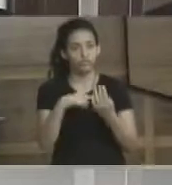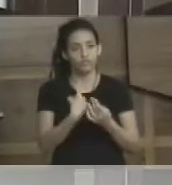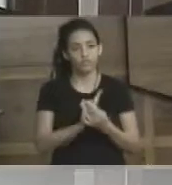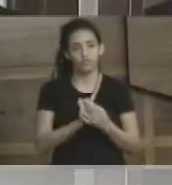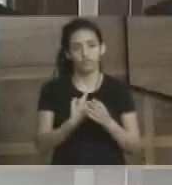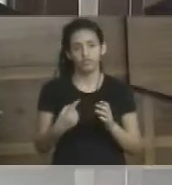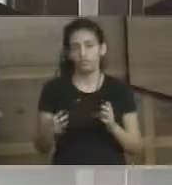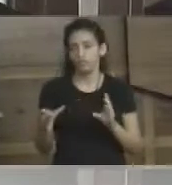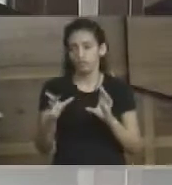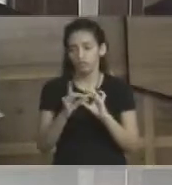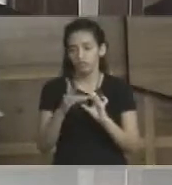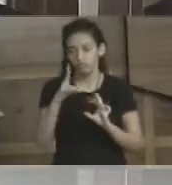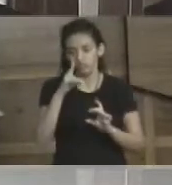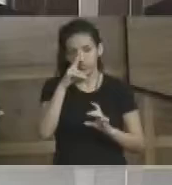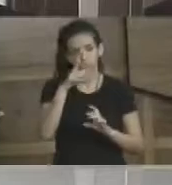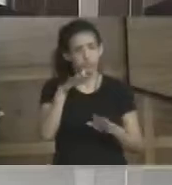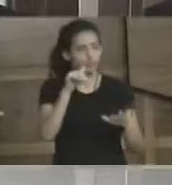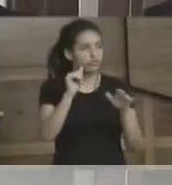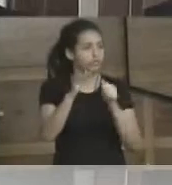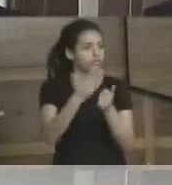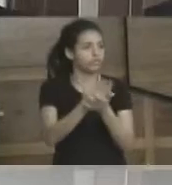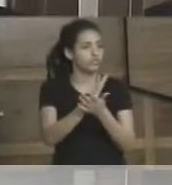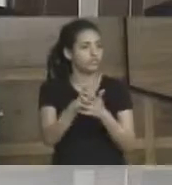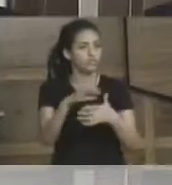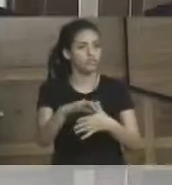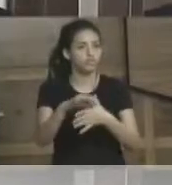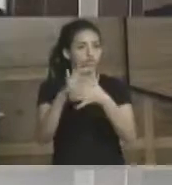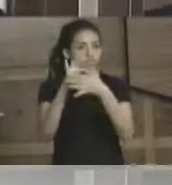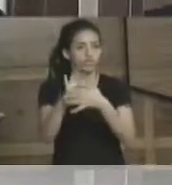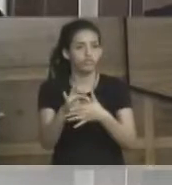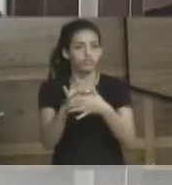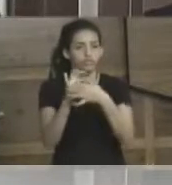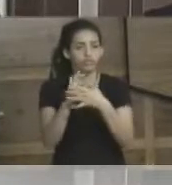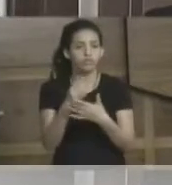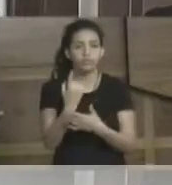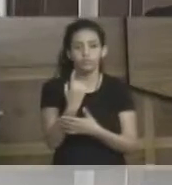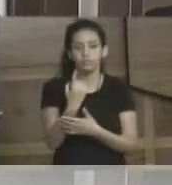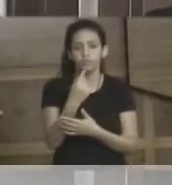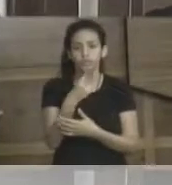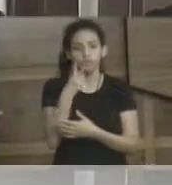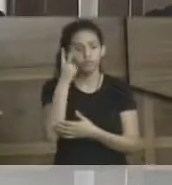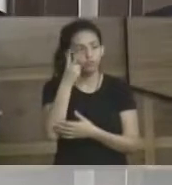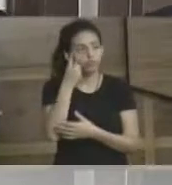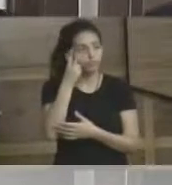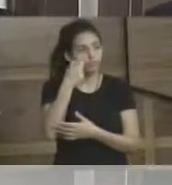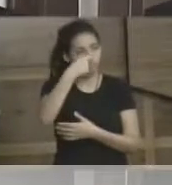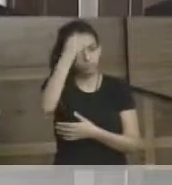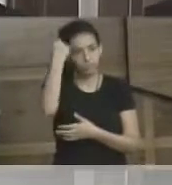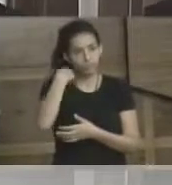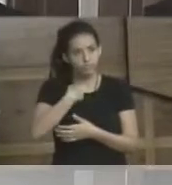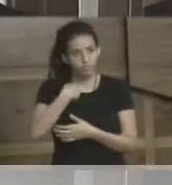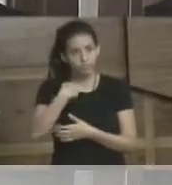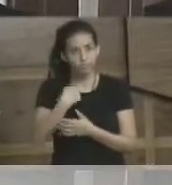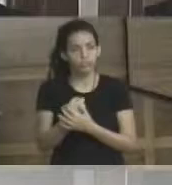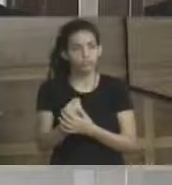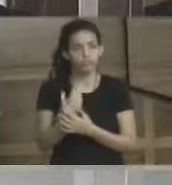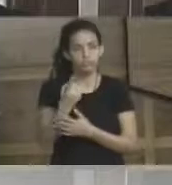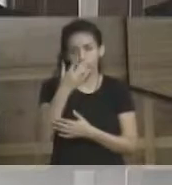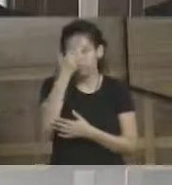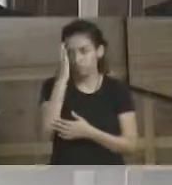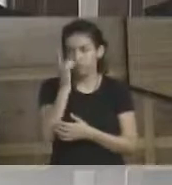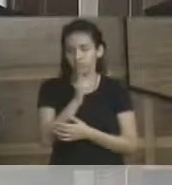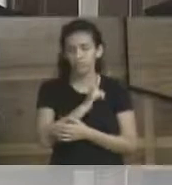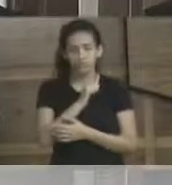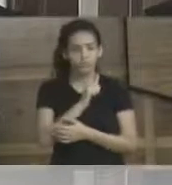unir forças e também chamar algumas pessoas de liderança de segmento, um, inclusive, é o vereador Chapinha, que esteve aqui na última legislatura, que também é uma pessoa que